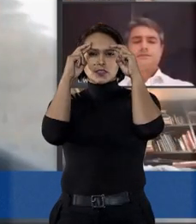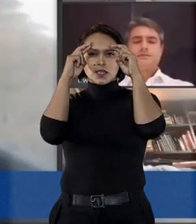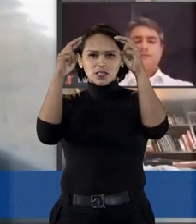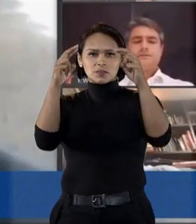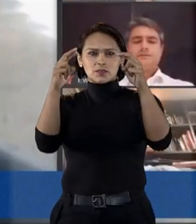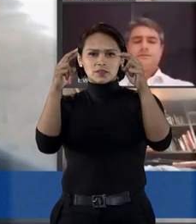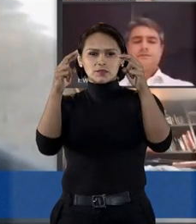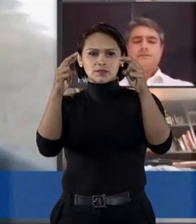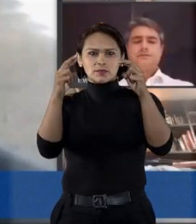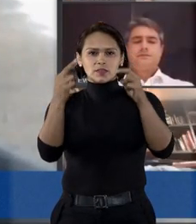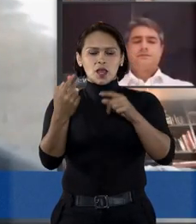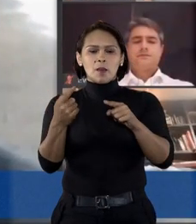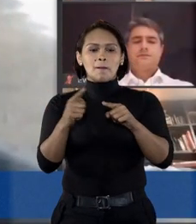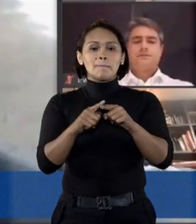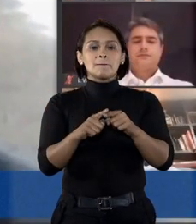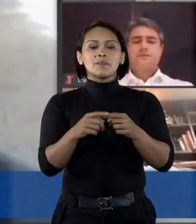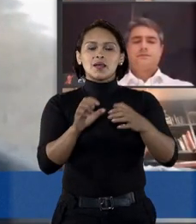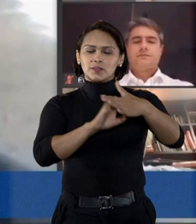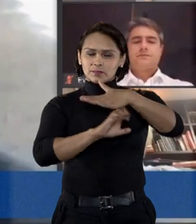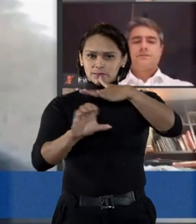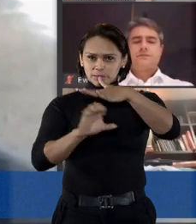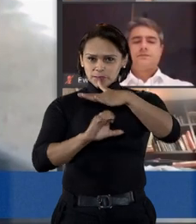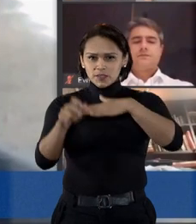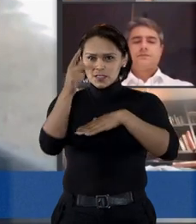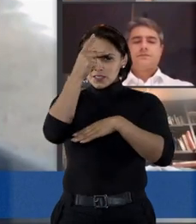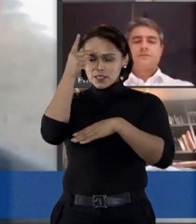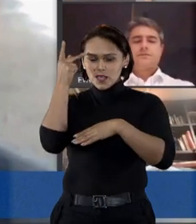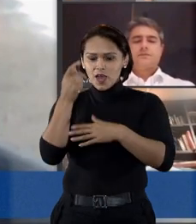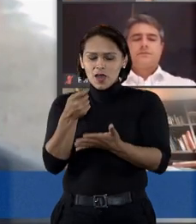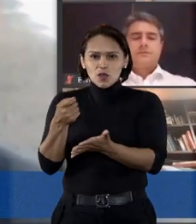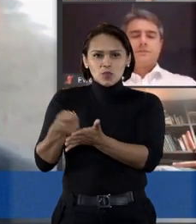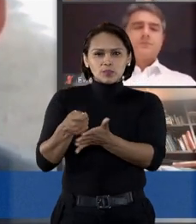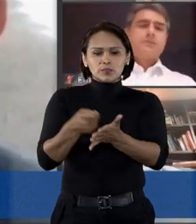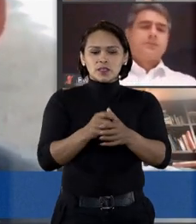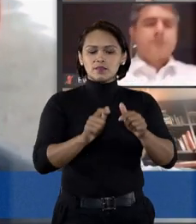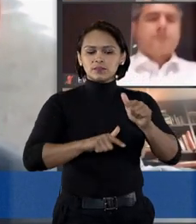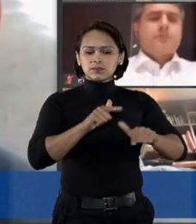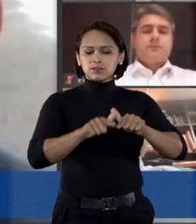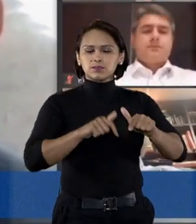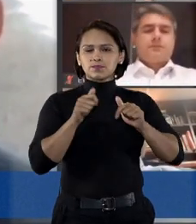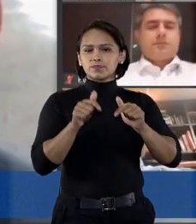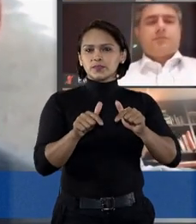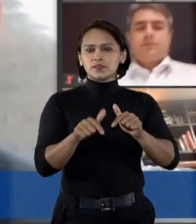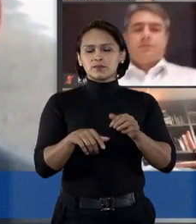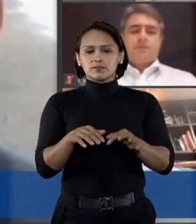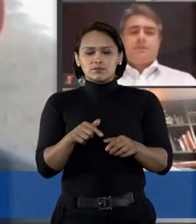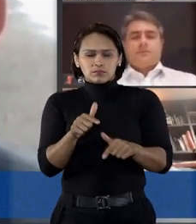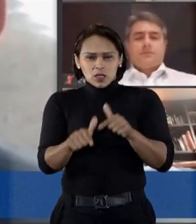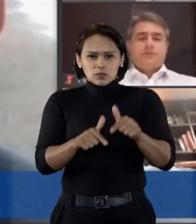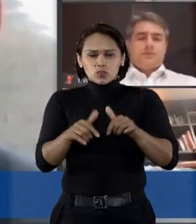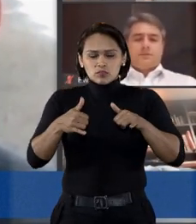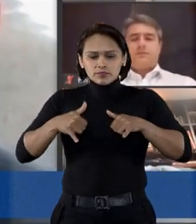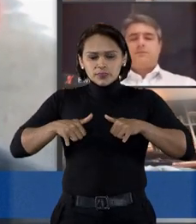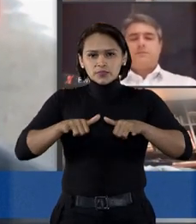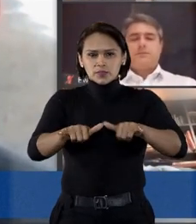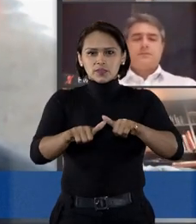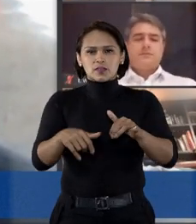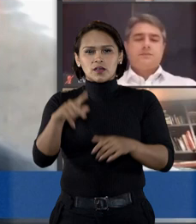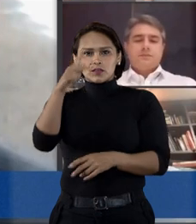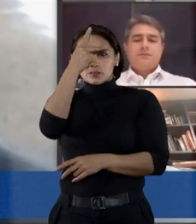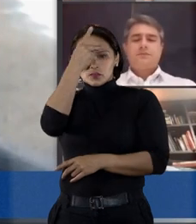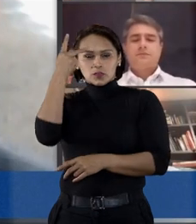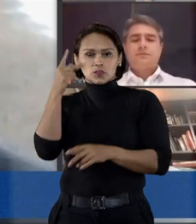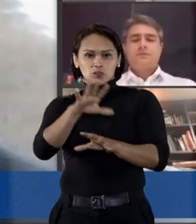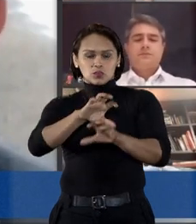responsabilidades para o empresário ou prestador de serviço na atuação no mercado de